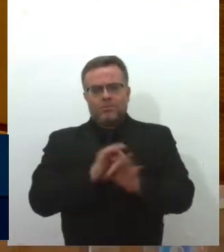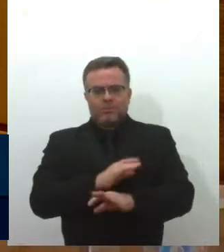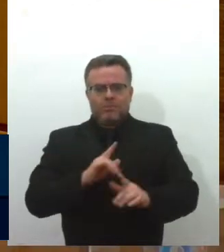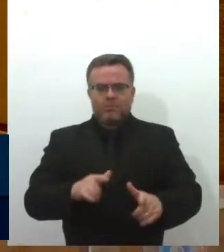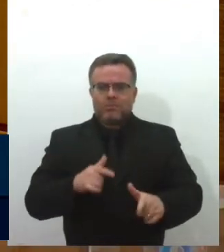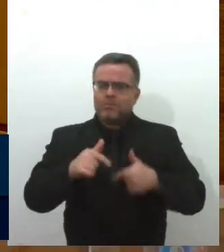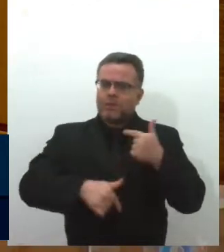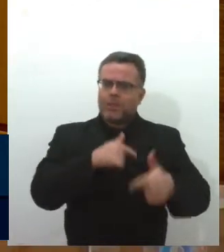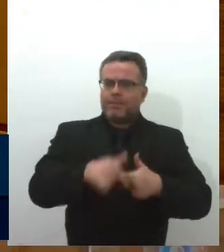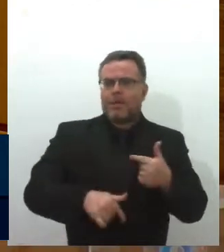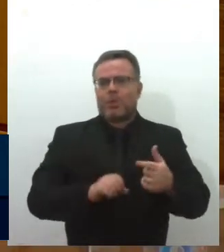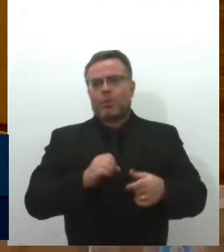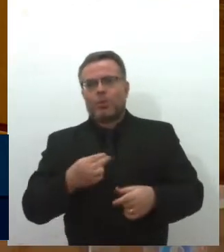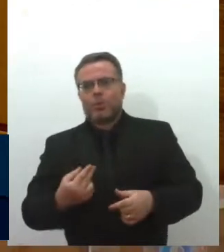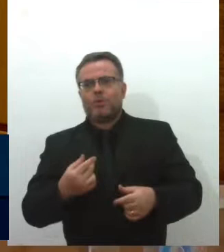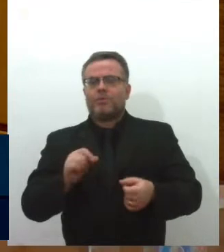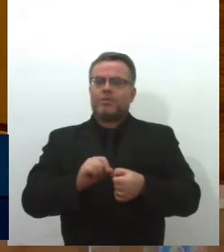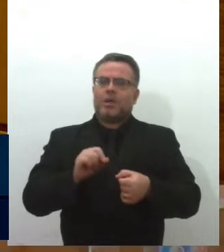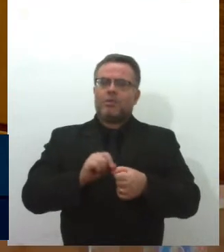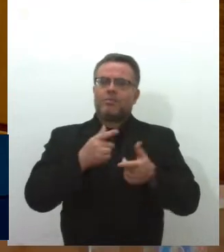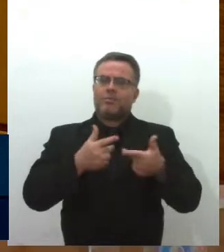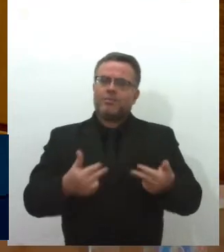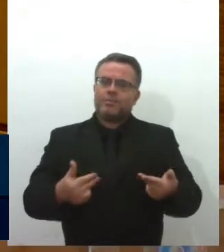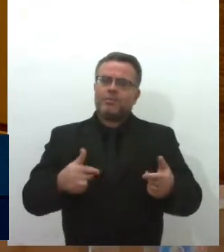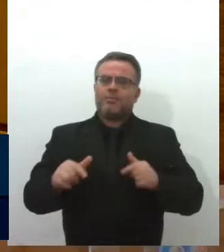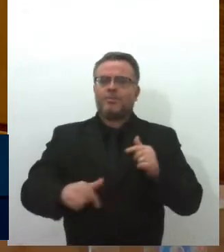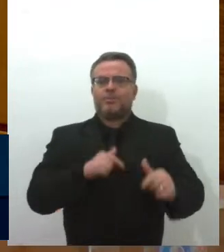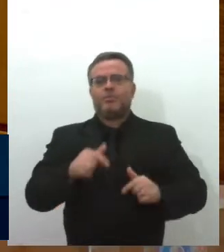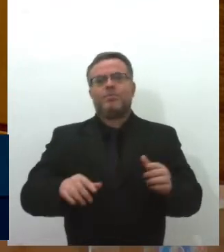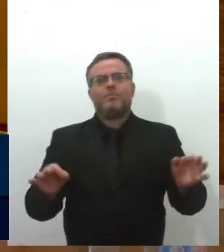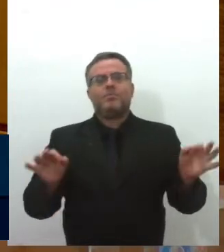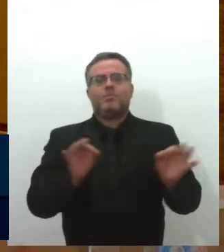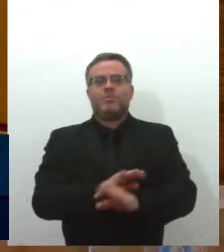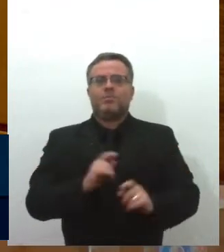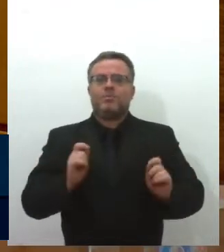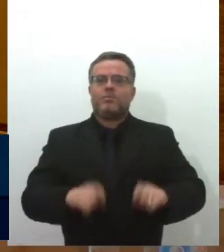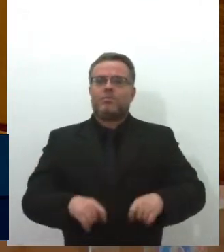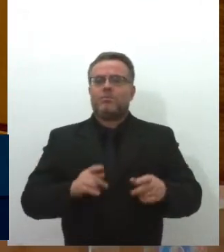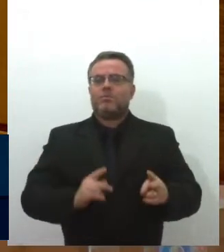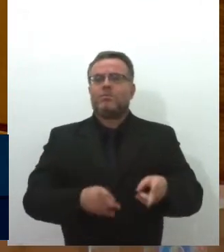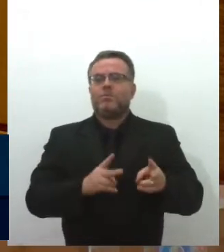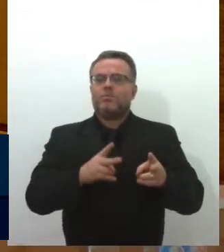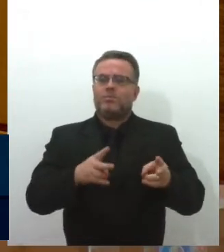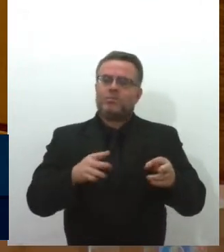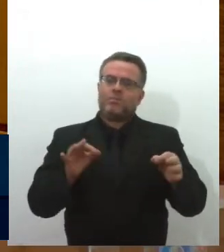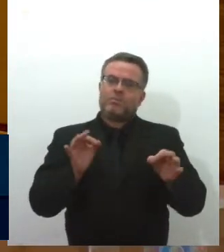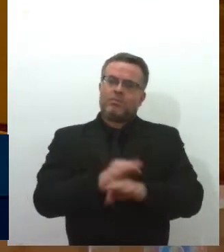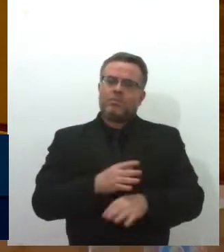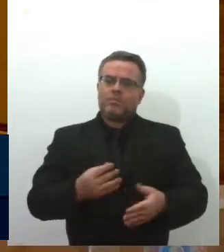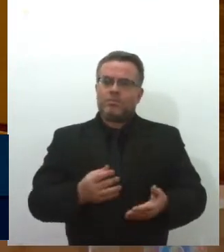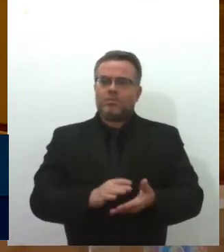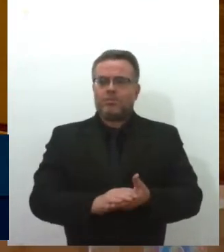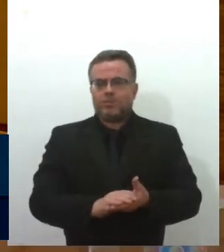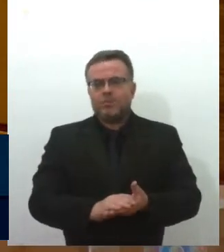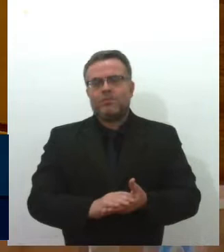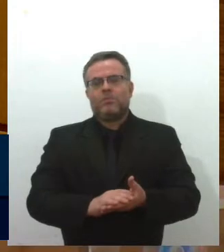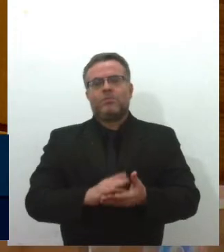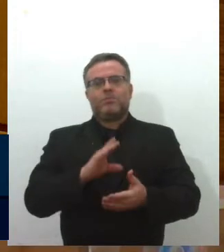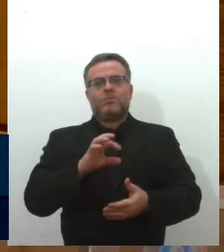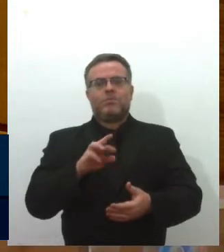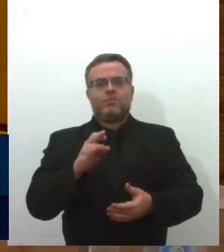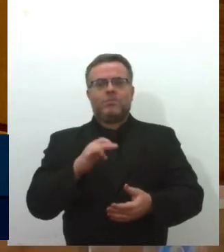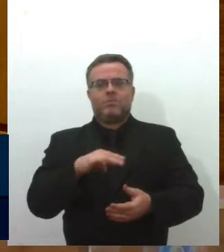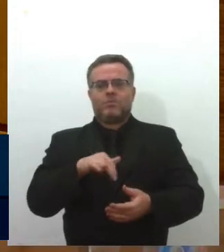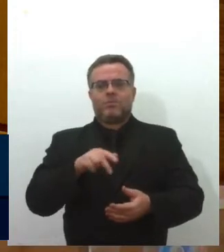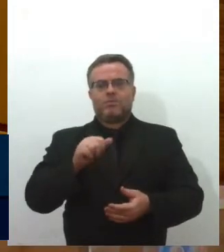fizessem esse trabalho como a gestão do prefeito Cristiano Viana e o